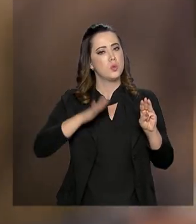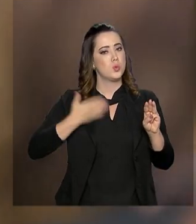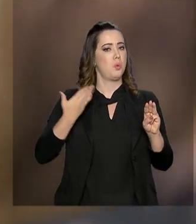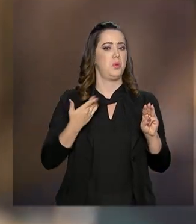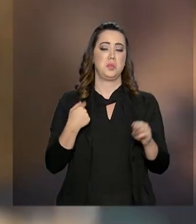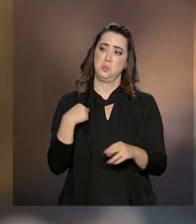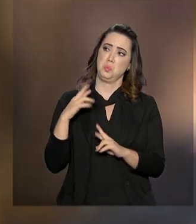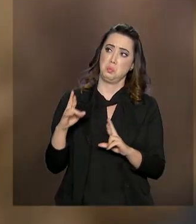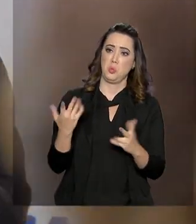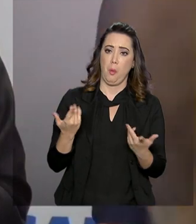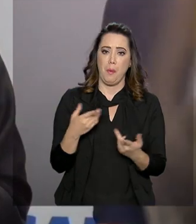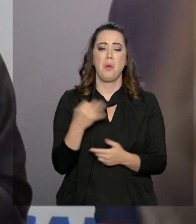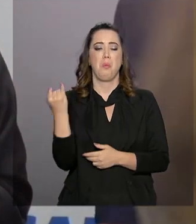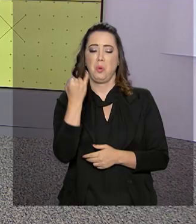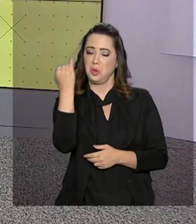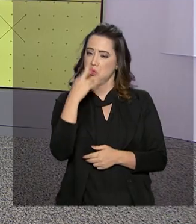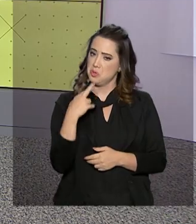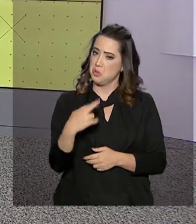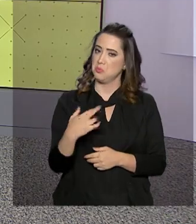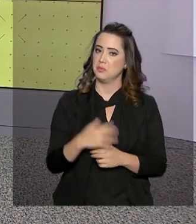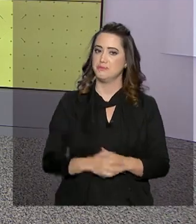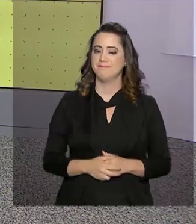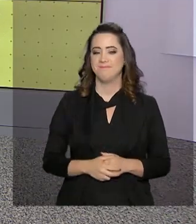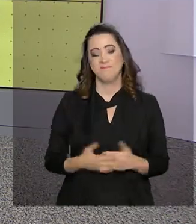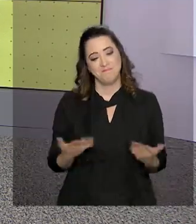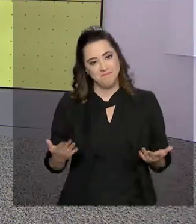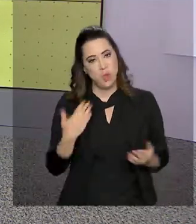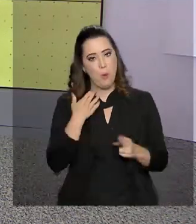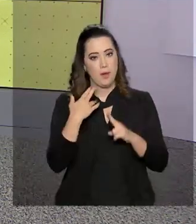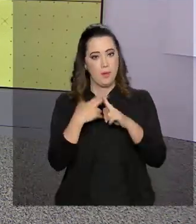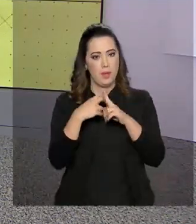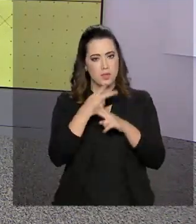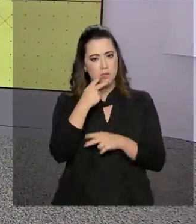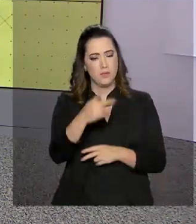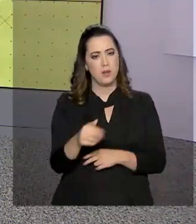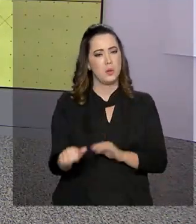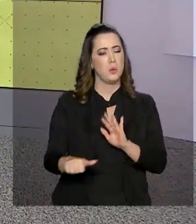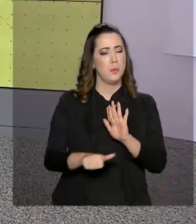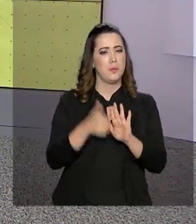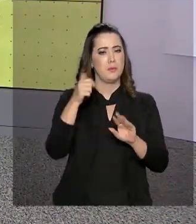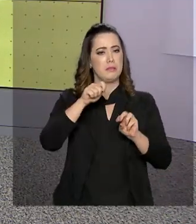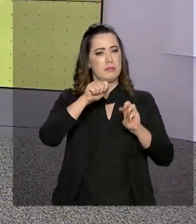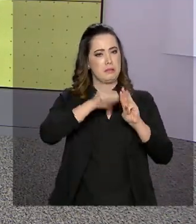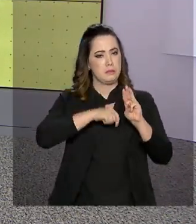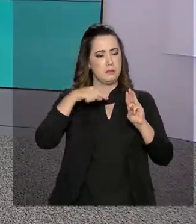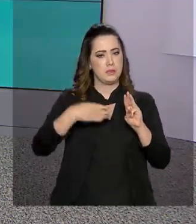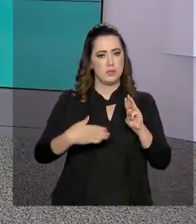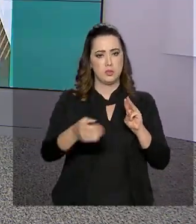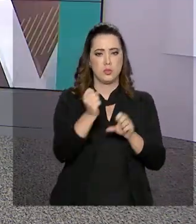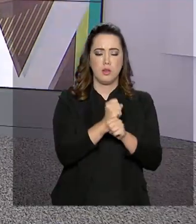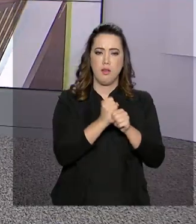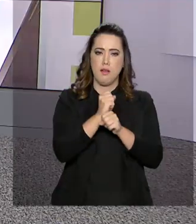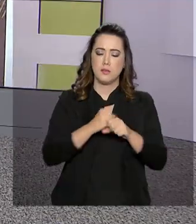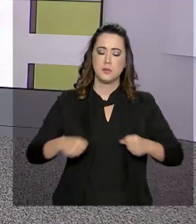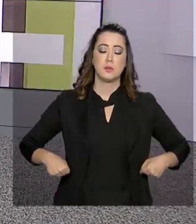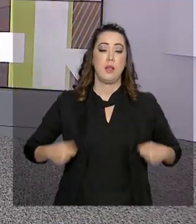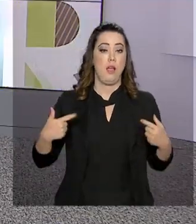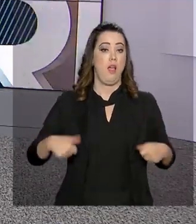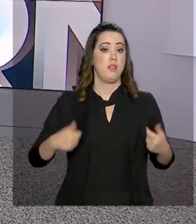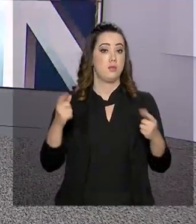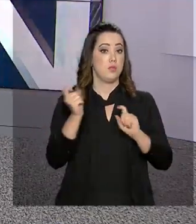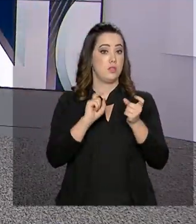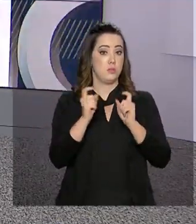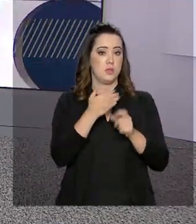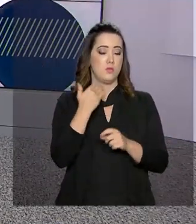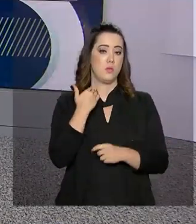Nem eu esperava um resultado tão forte. Segundo a Caixa, no primeiro trimestre deste ano, as despesas administrativas do